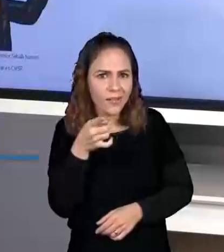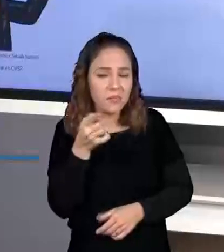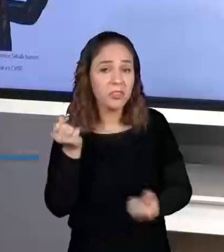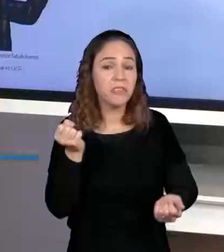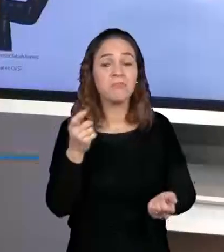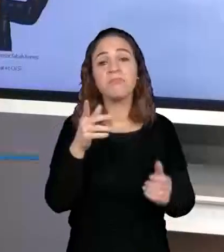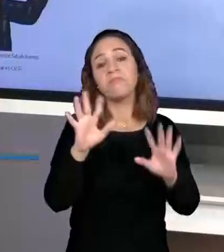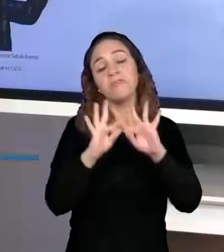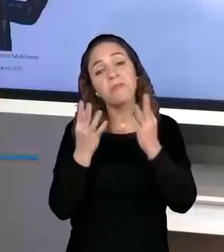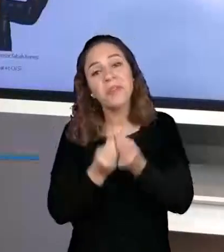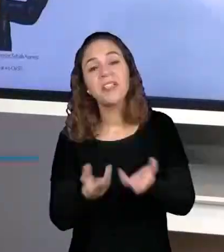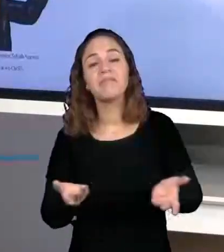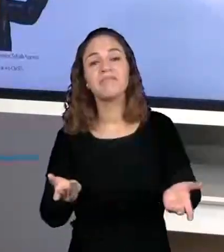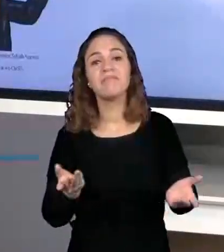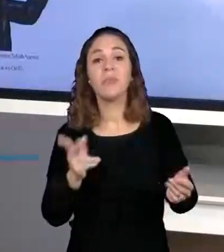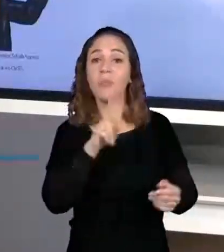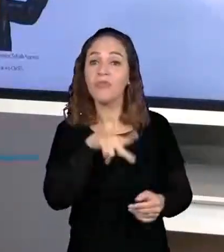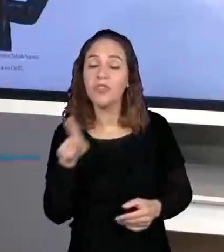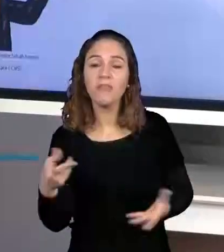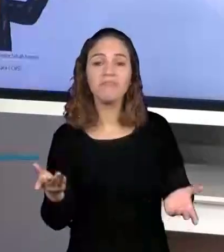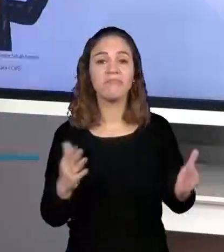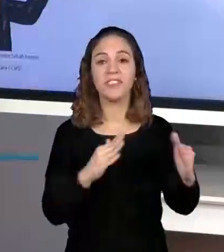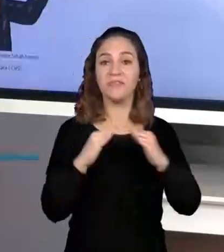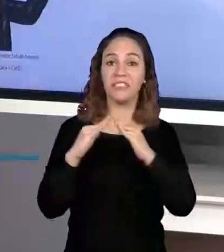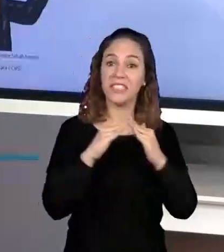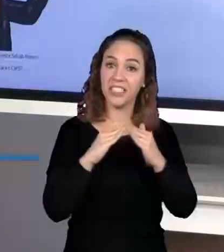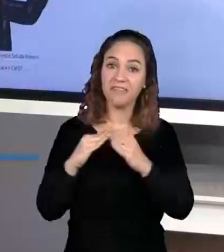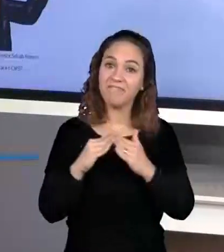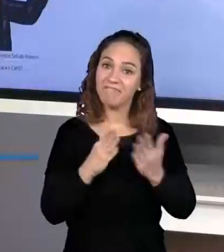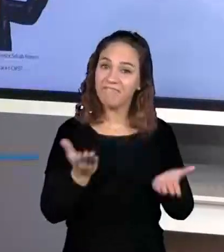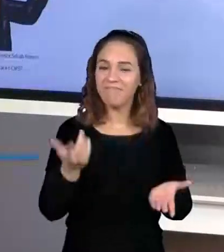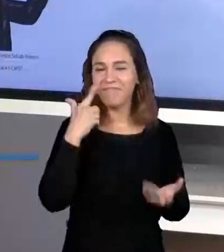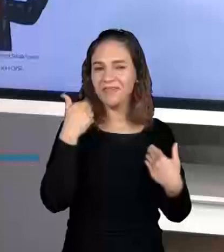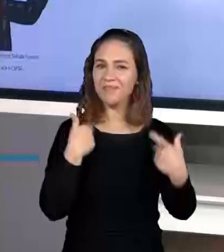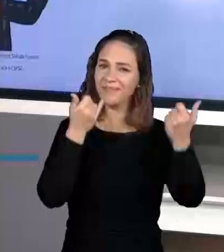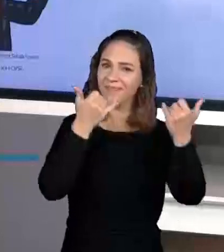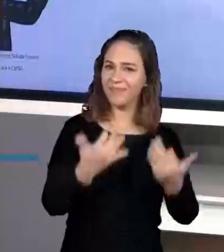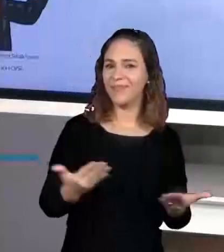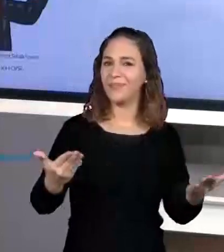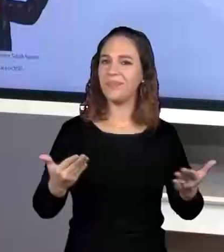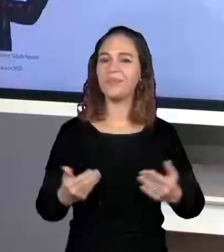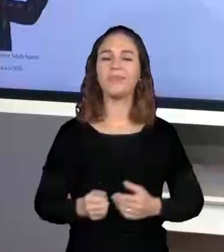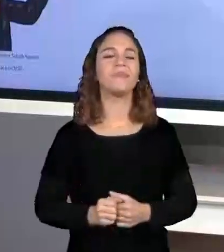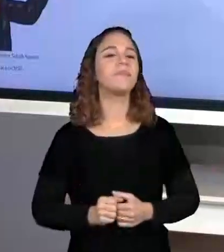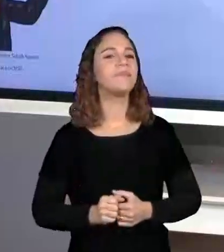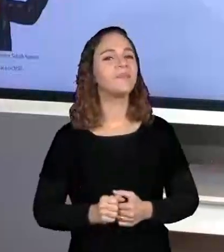Então, hoje nós vamos falar dessas histórias. Então, bora lá, vamos aqui para a tela junto comigo.